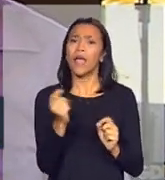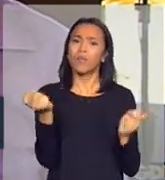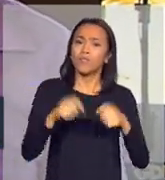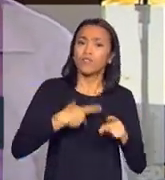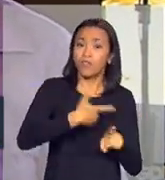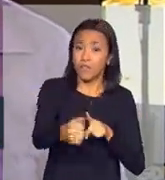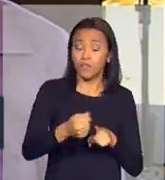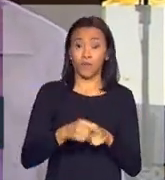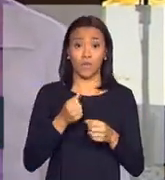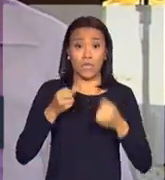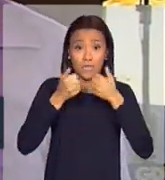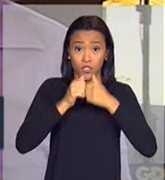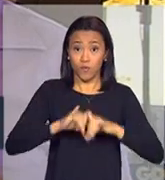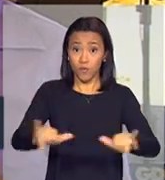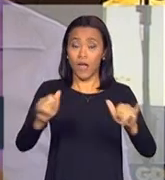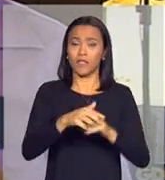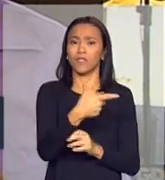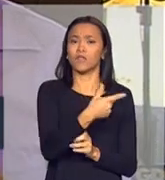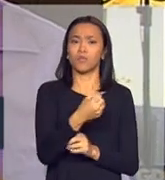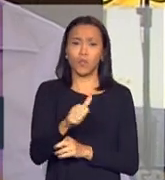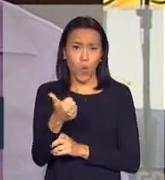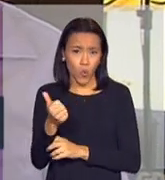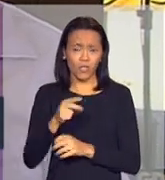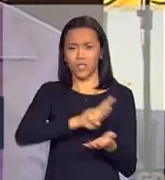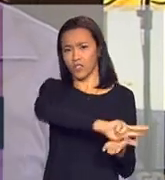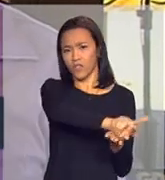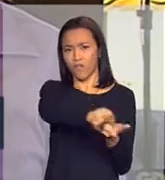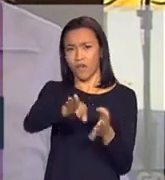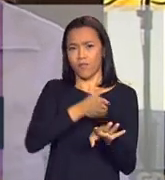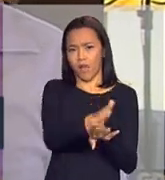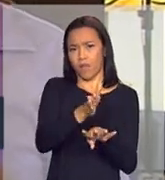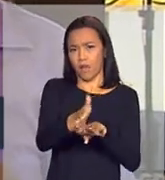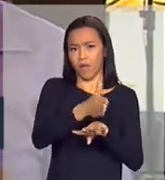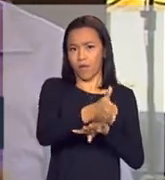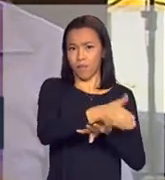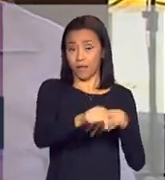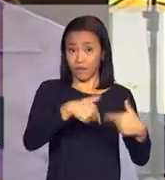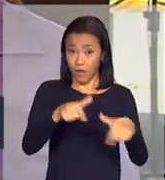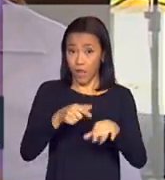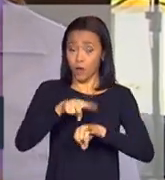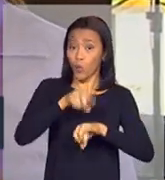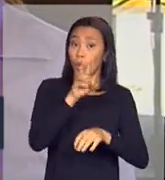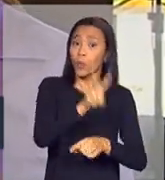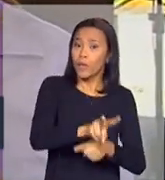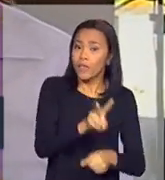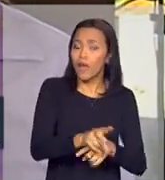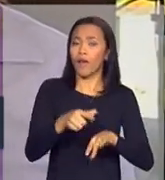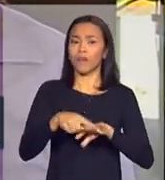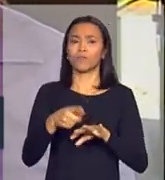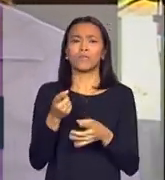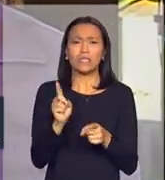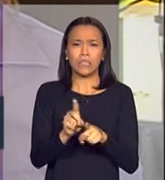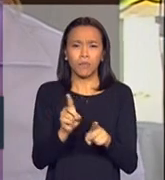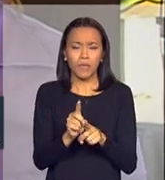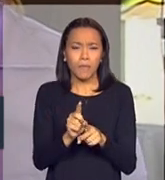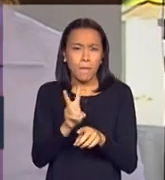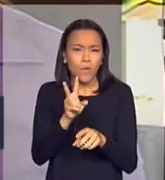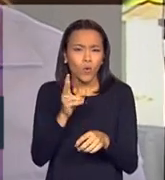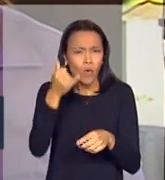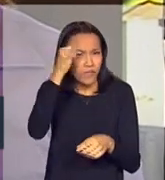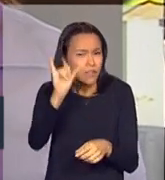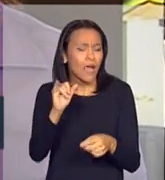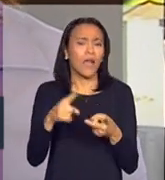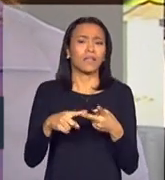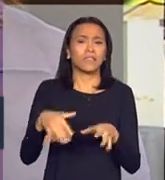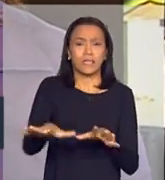em dezembro de 2011. É um conjunto de ações em três eixos, no cuidado, autoridade e prevenção nas áreas de